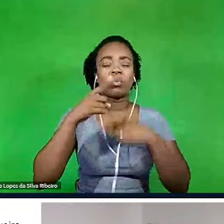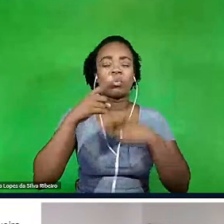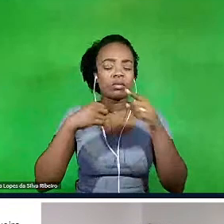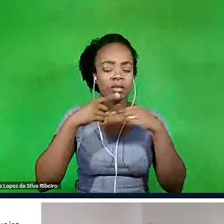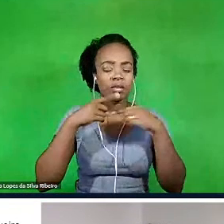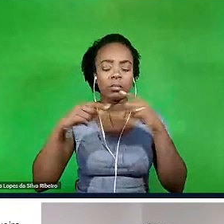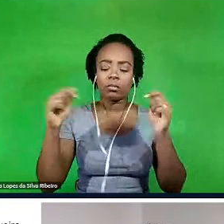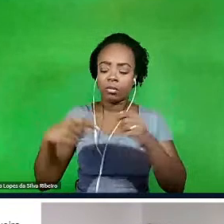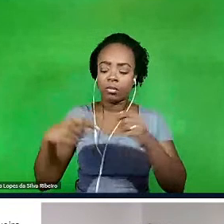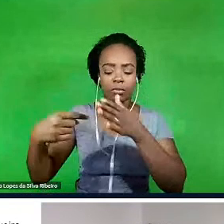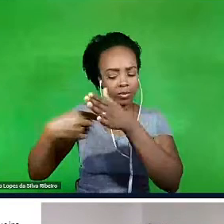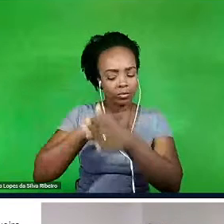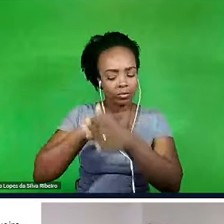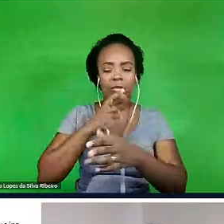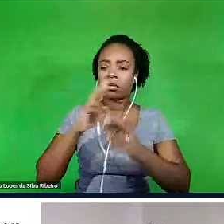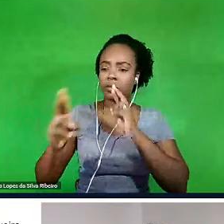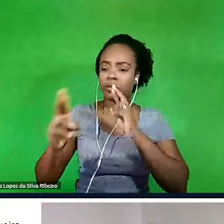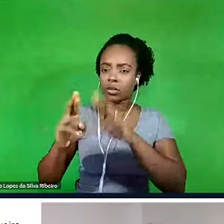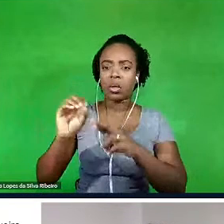comente.